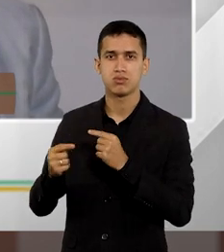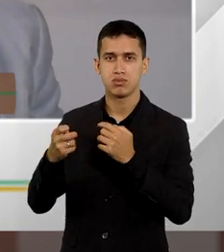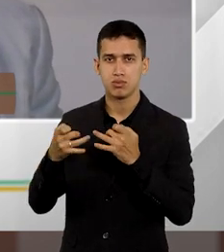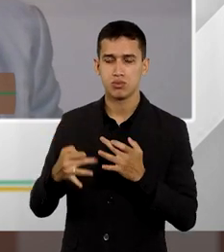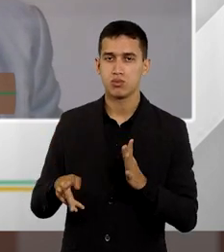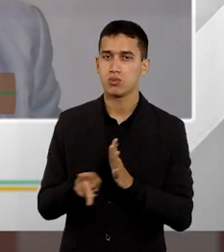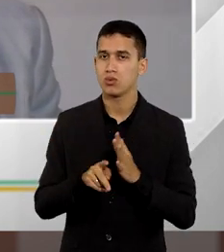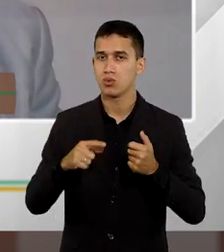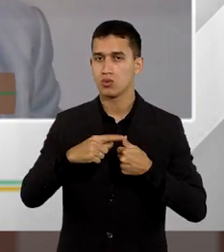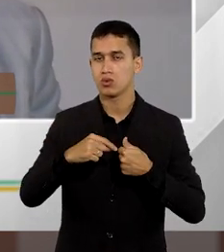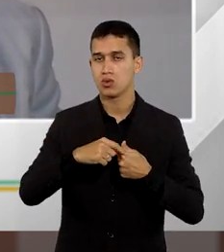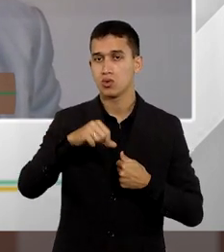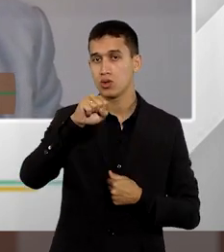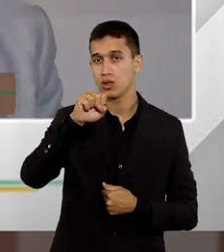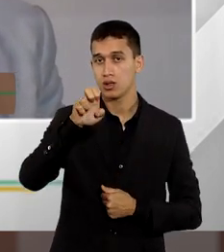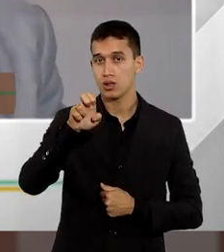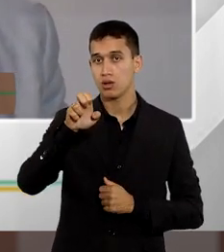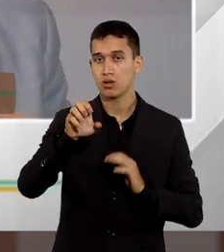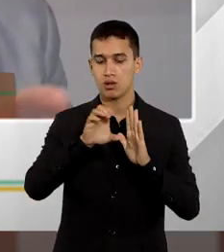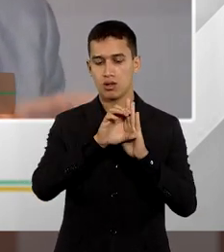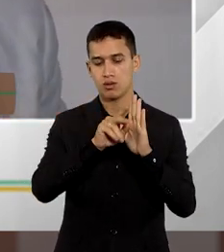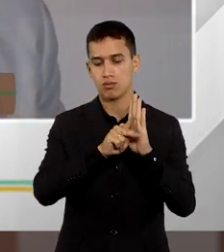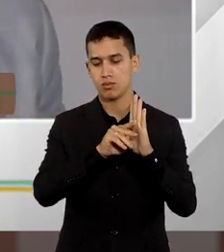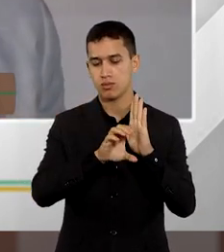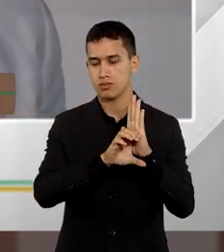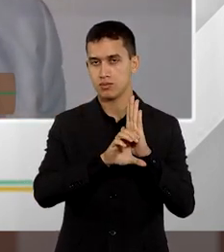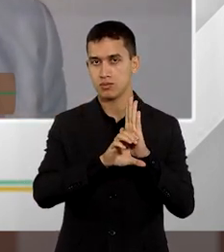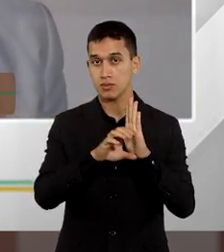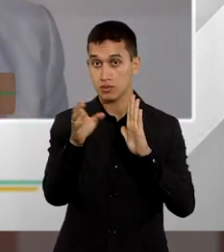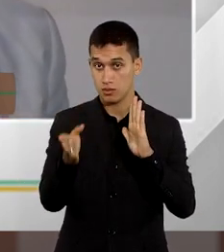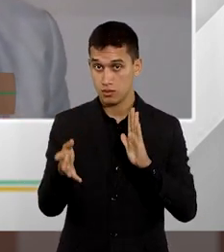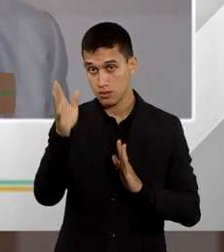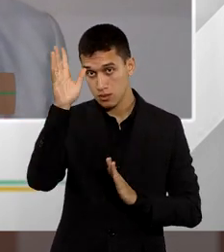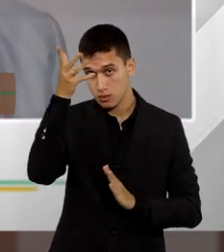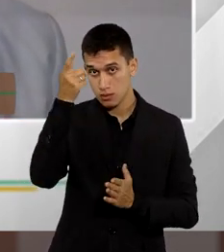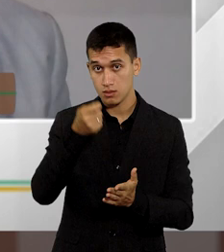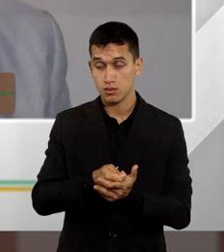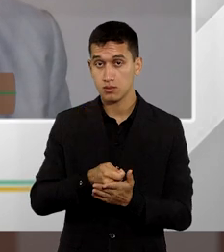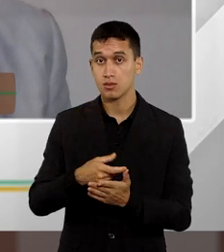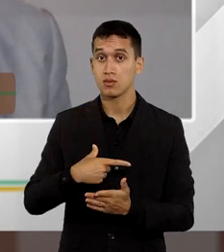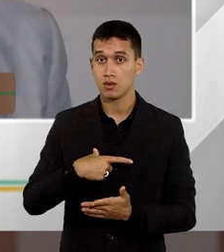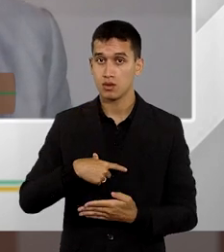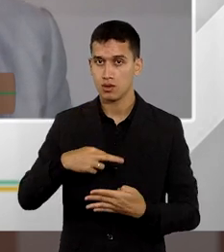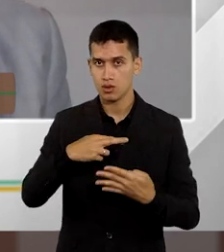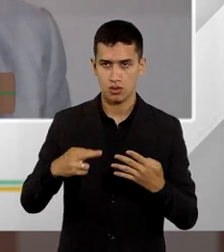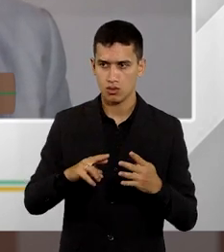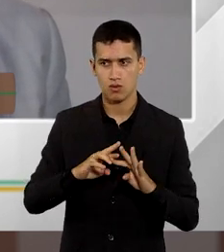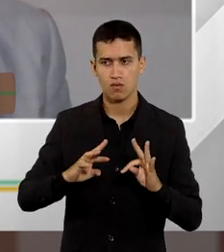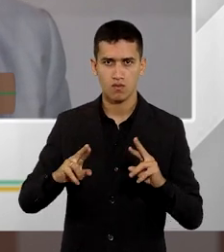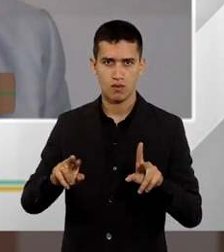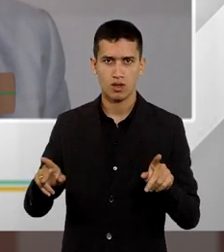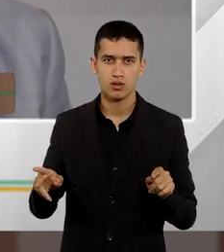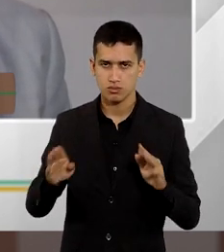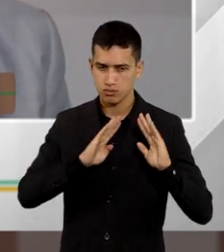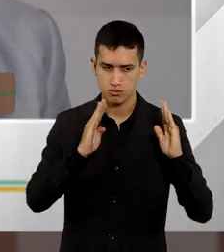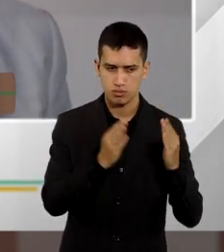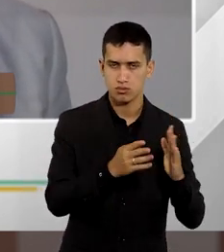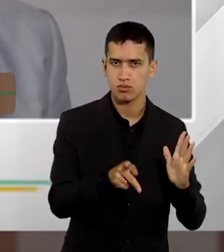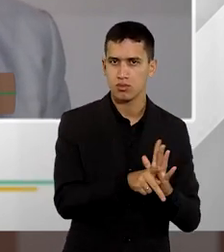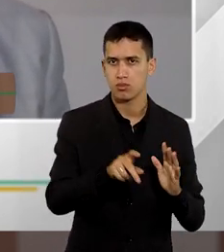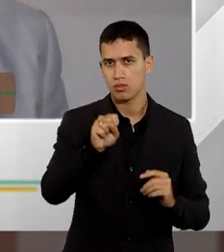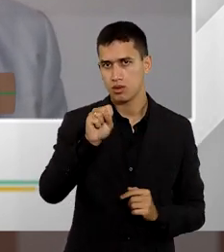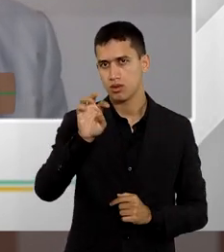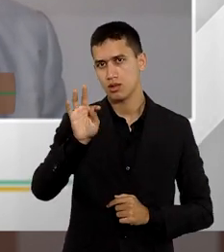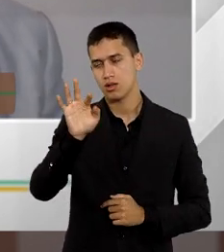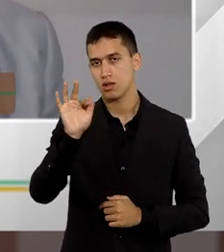aplicabilidade do artigo 85 do CPC. Diante dessa decisão, nós tivemos recursos que foram endereçados ao Supremo Tribunal Federal, que nós vamos